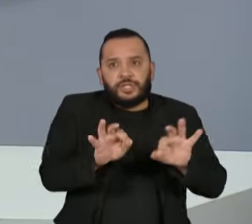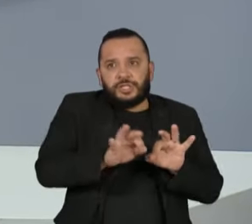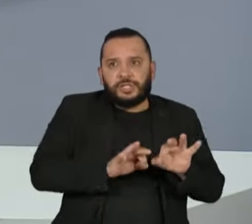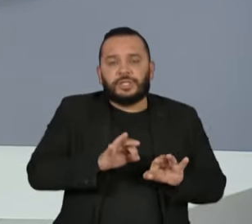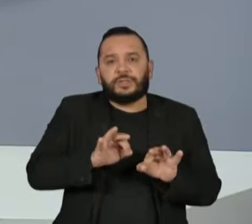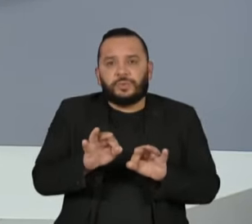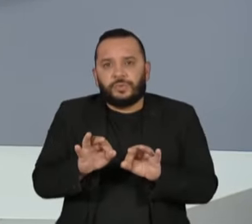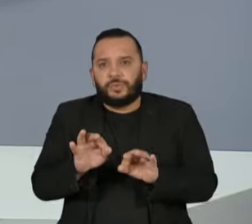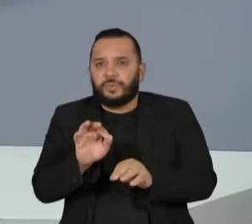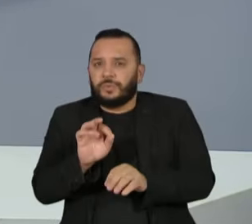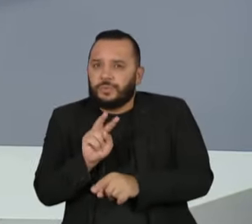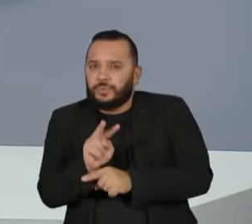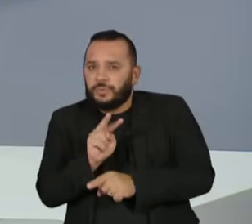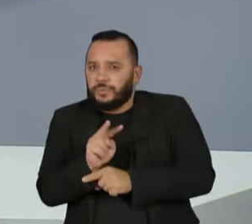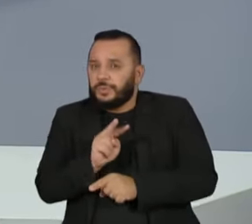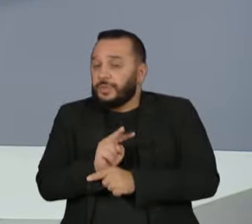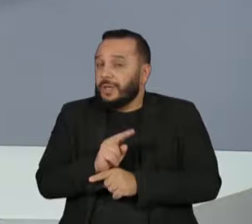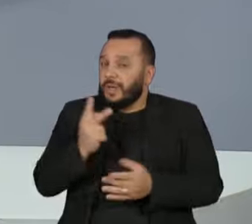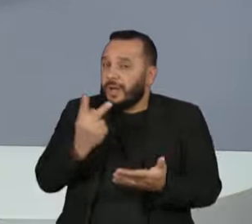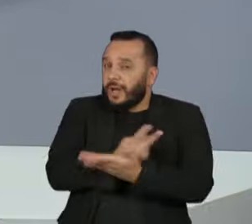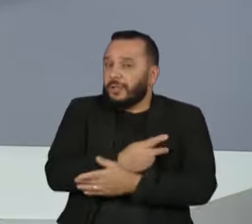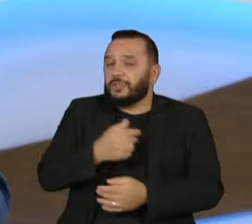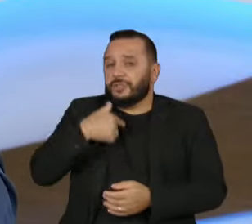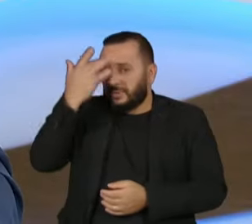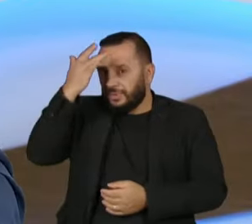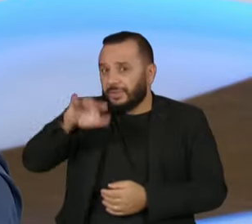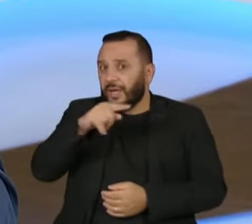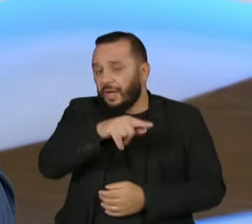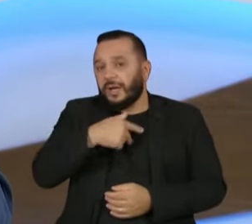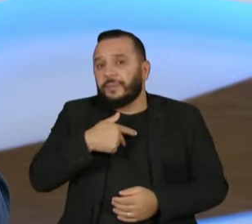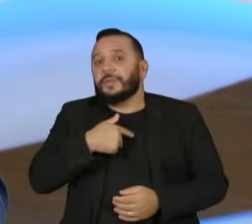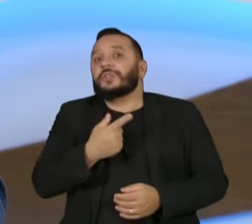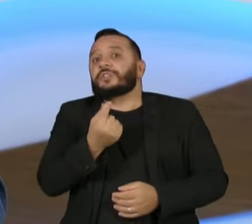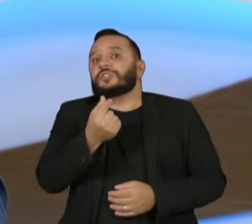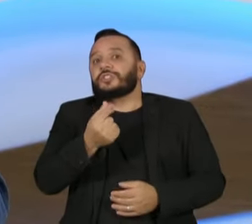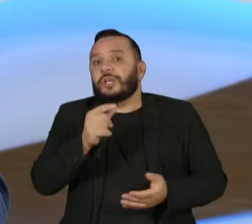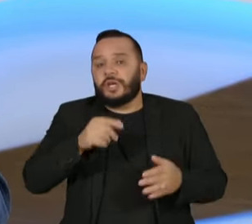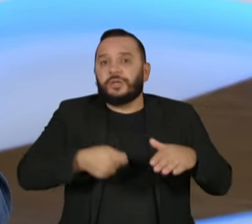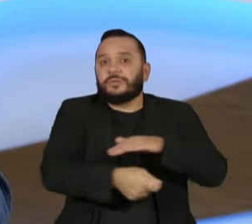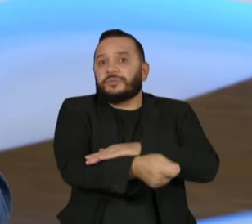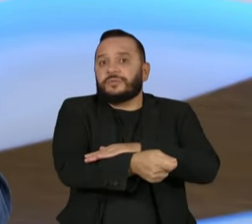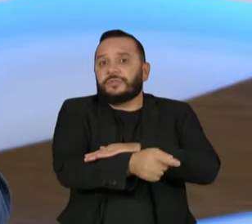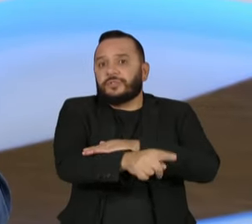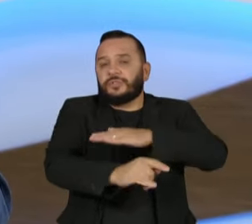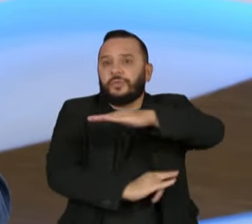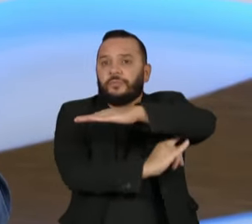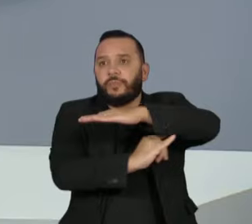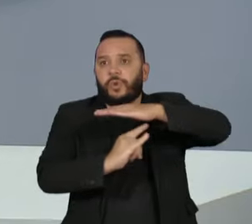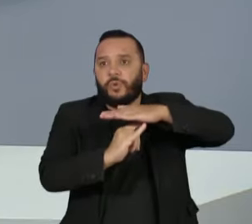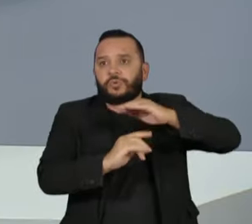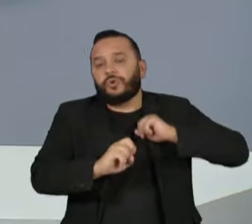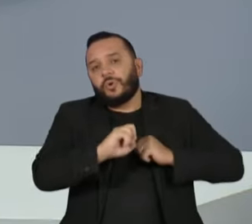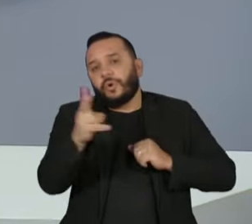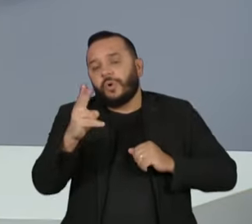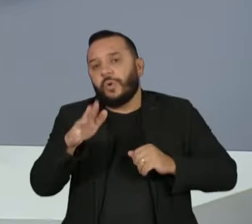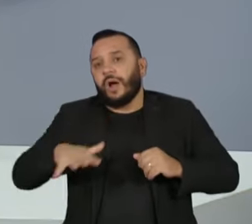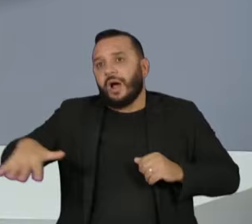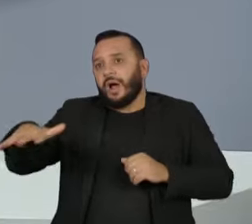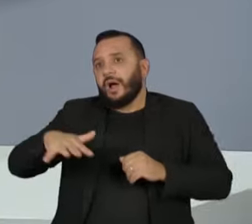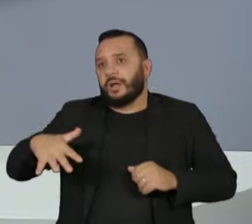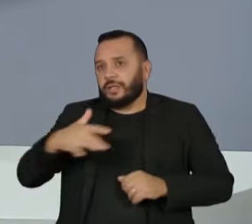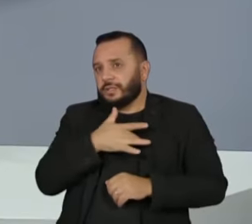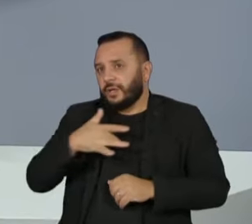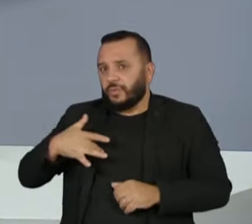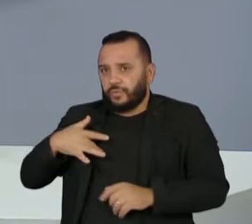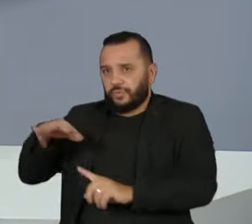se aquele dinheiro que foi para aquela ponte, se precisava daquela ponte ou daquele posto de saúde ali mesmo, né? Você não tem uma gestão